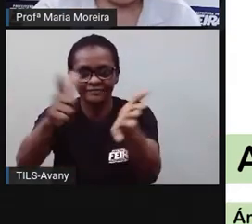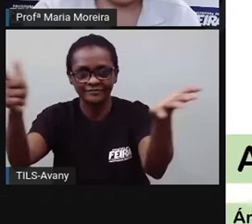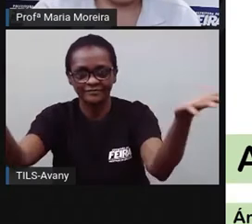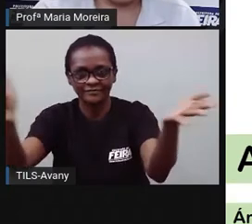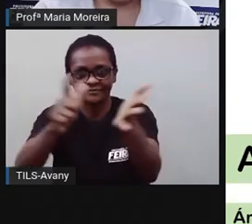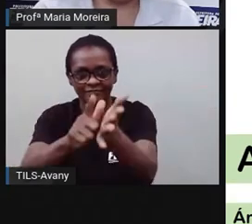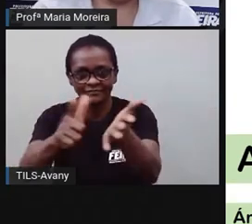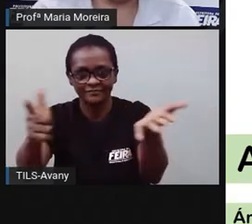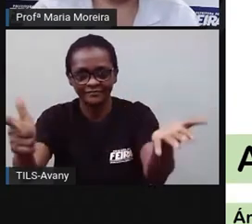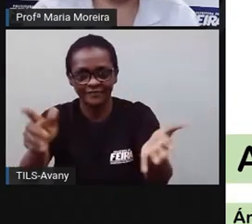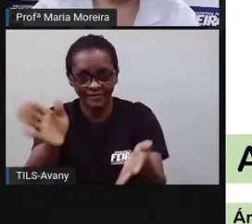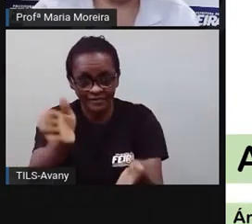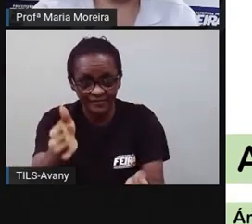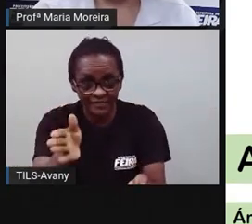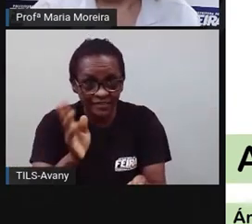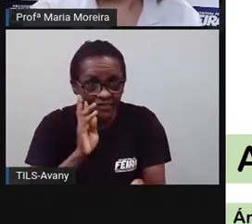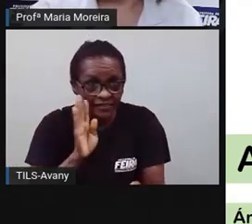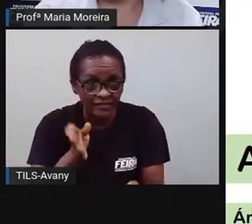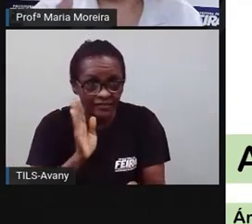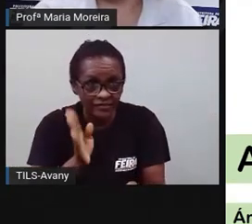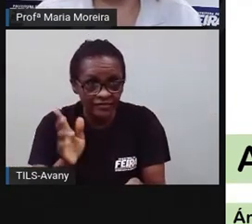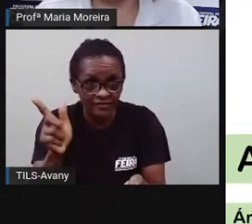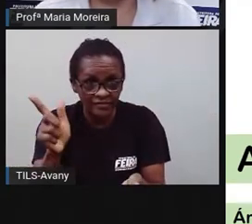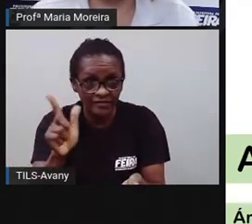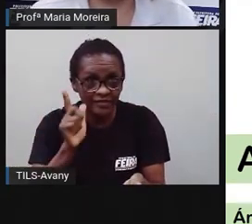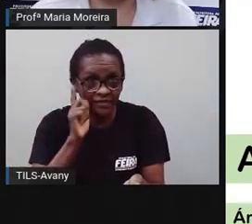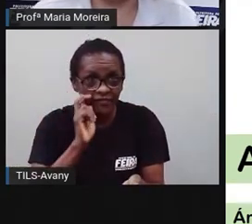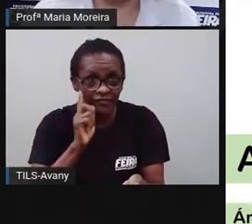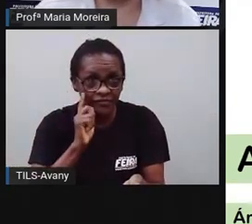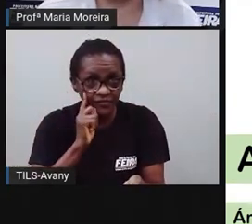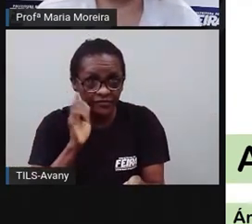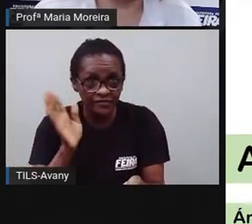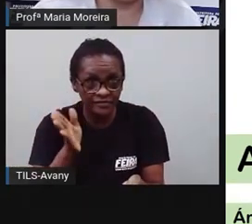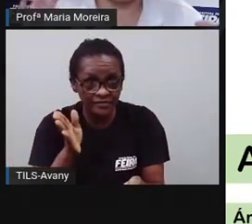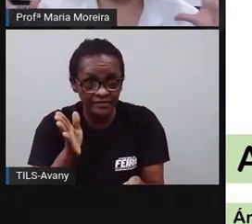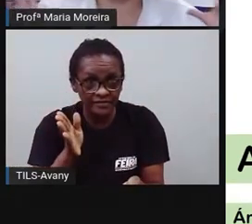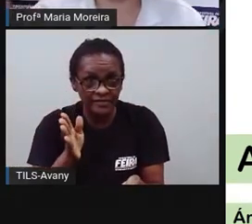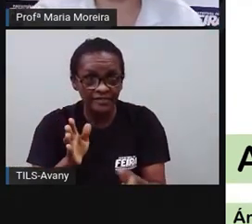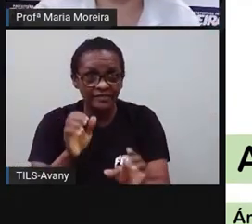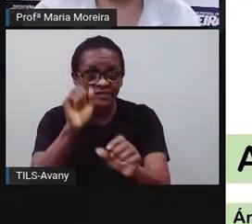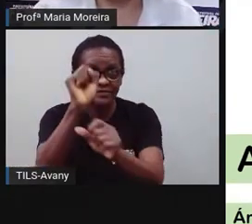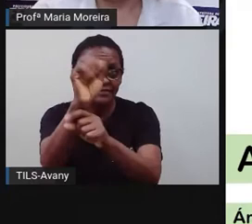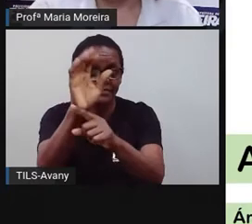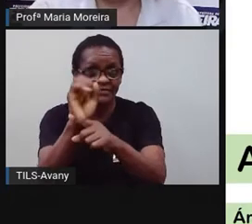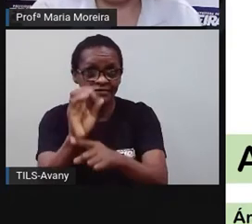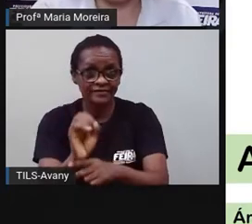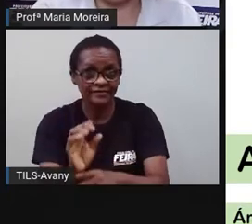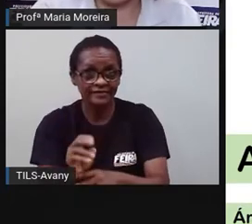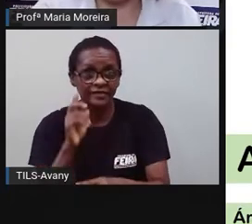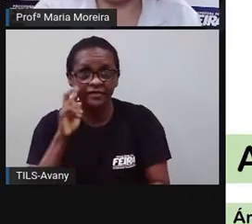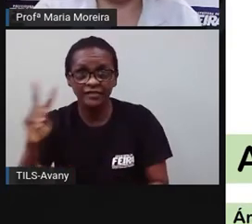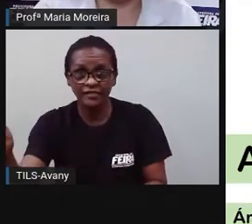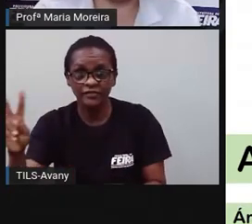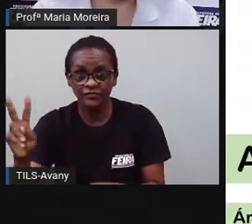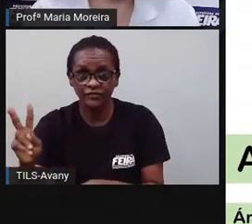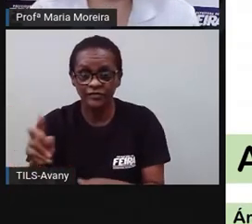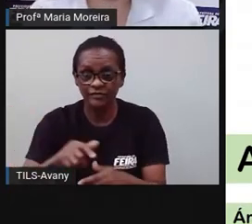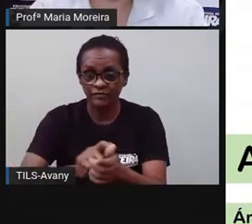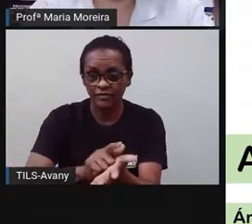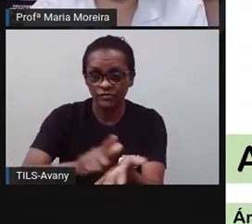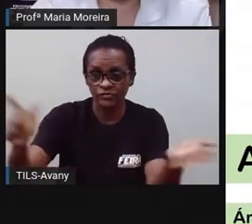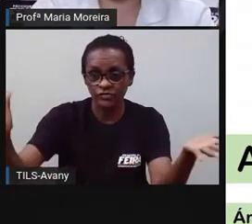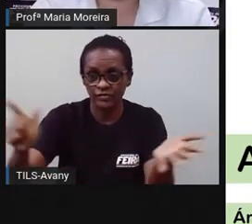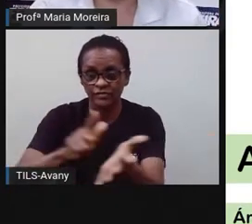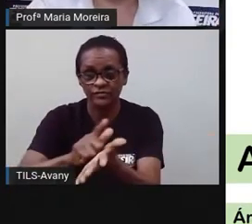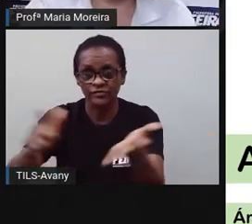viram o entregador de jornal aqui na nossa cidade? Já passaram em alguma sinaleira e tinha lá alguém vendendo jornais, né? Que dê alguns assim,